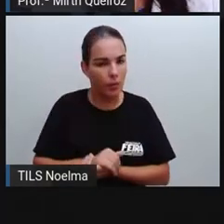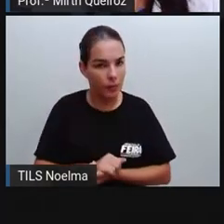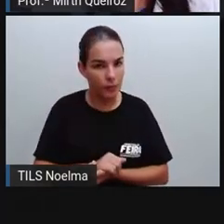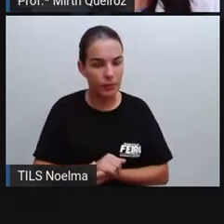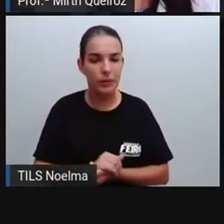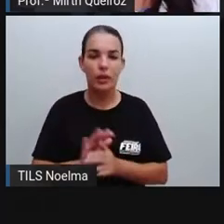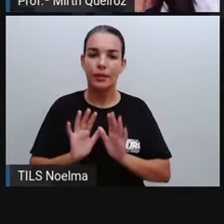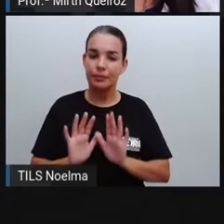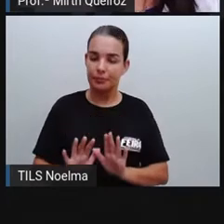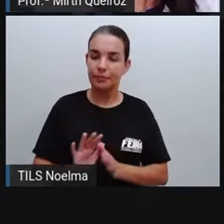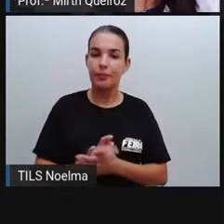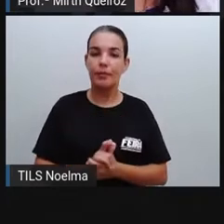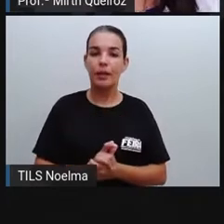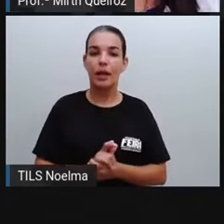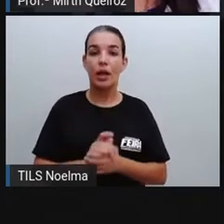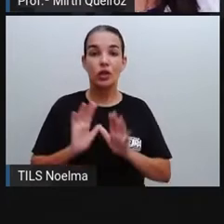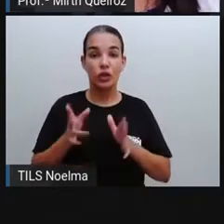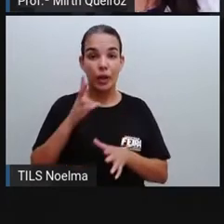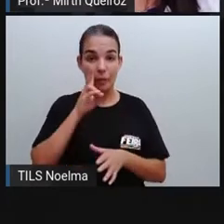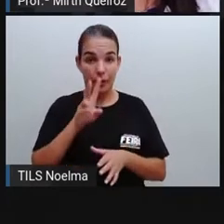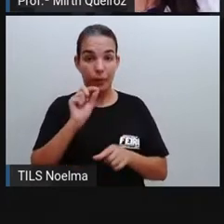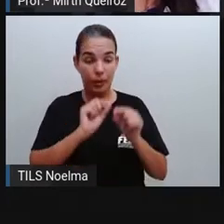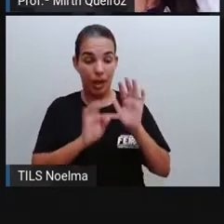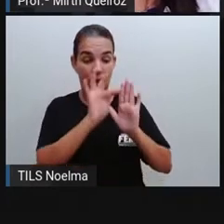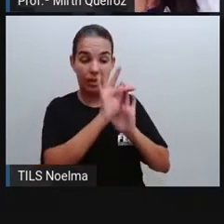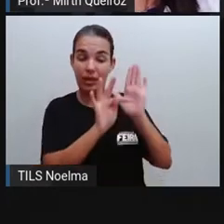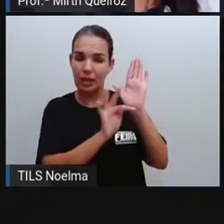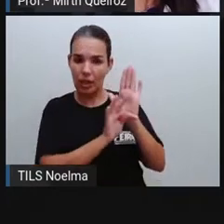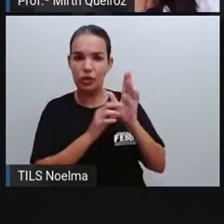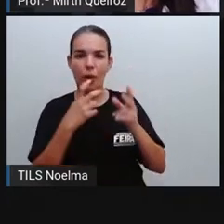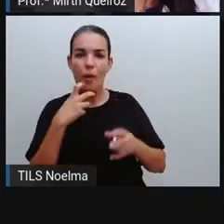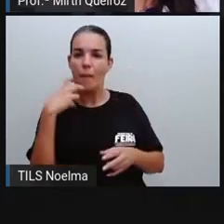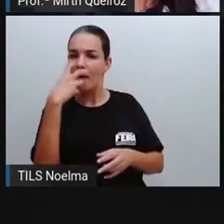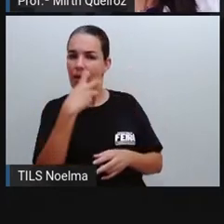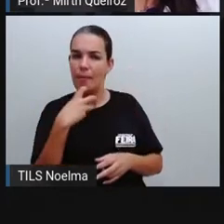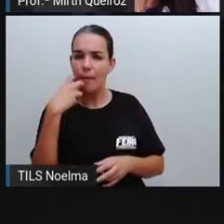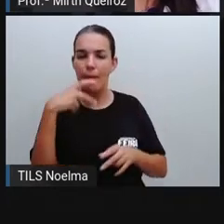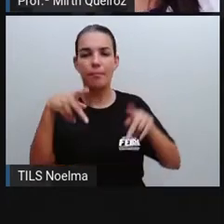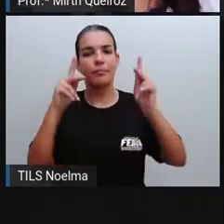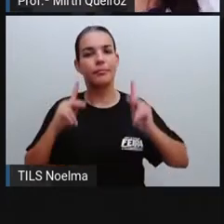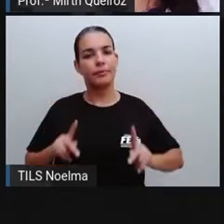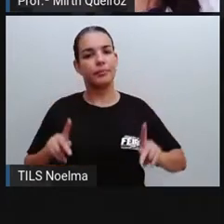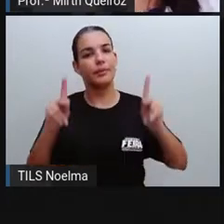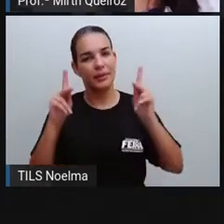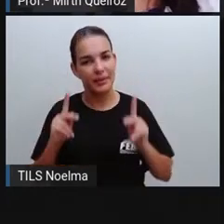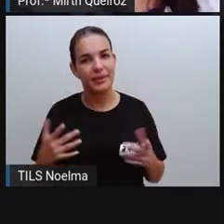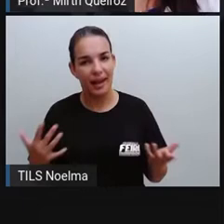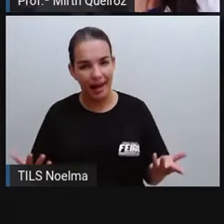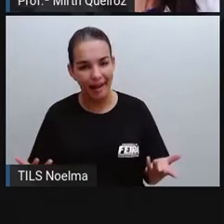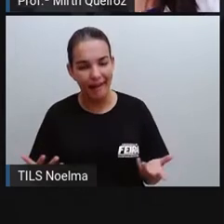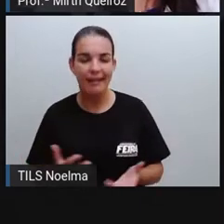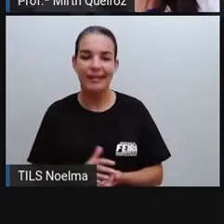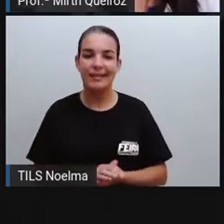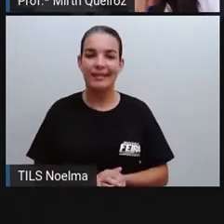viu que as lendas são o quê? Narrativas populares. São narrativas orais, né?